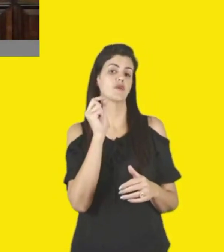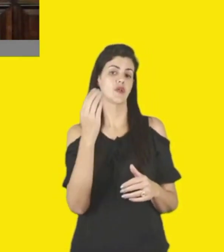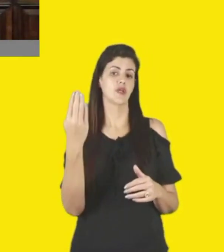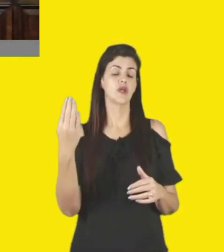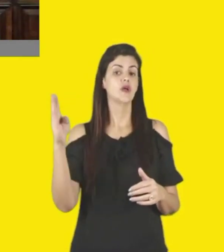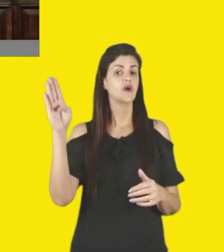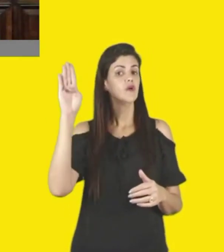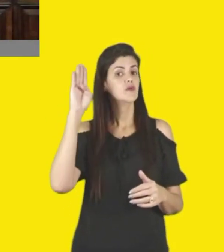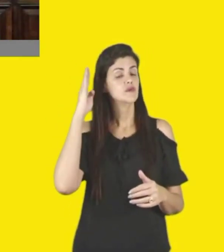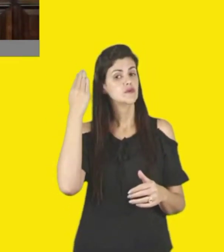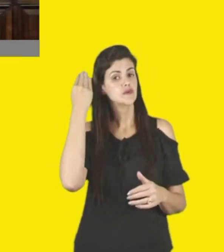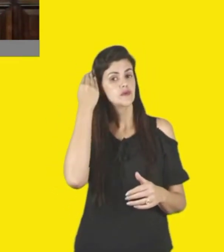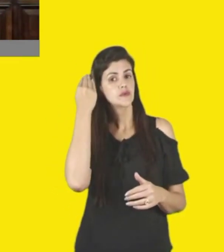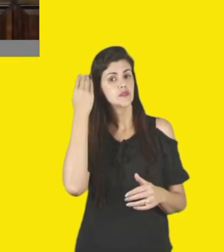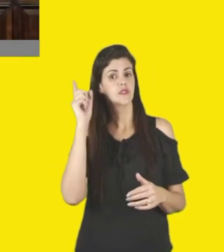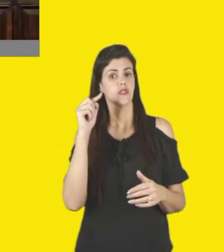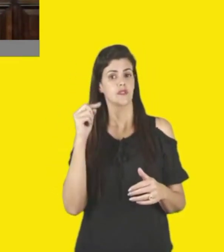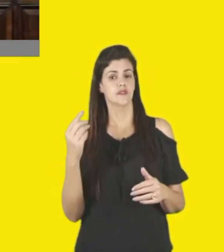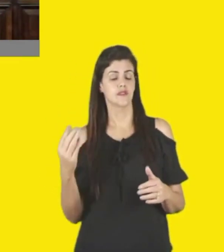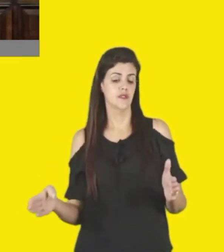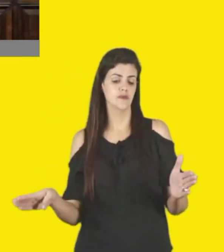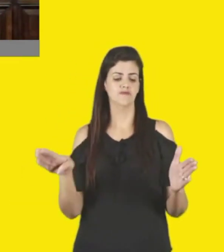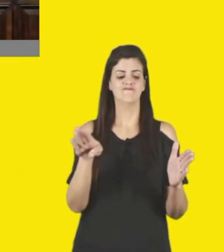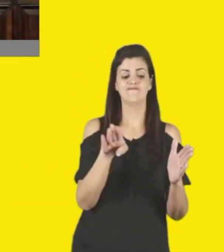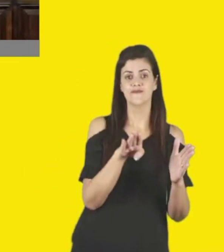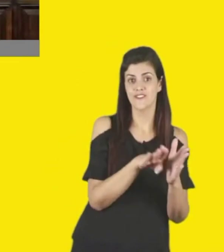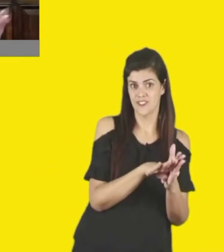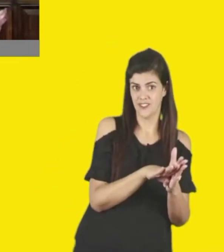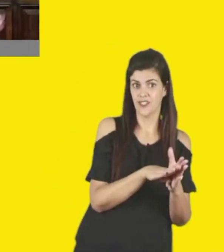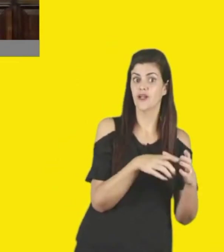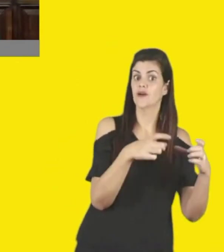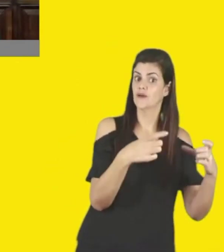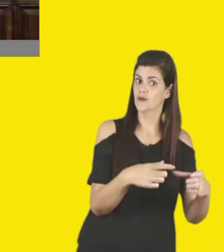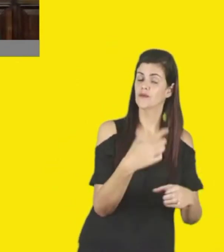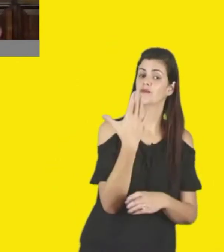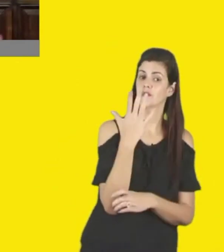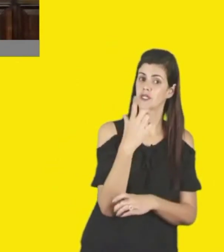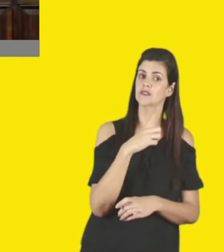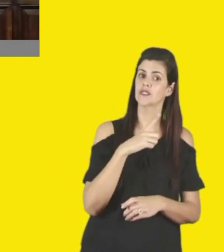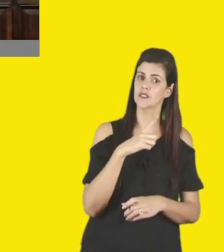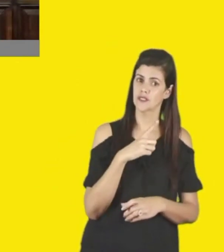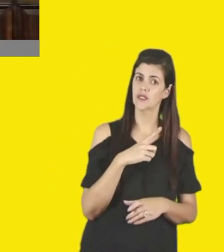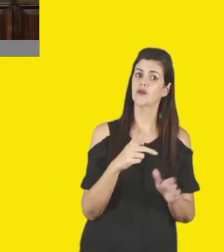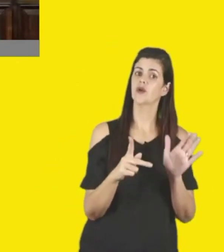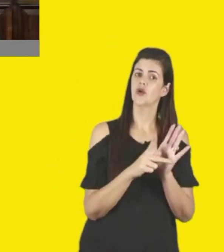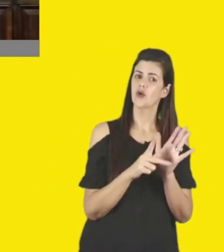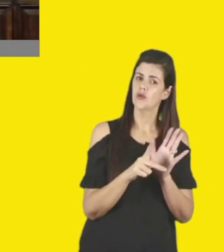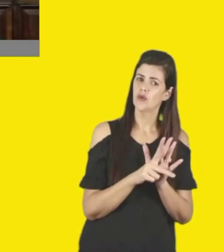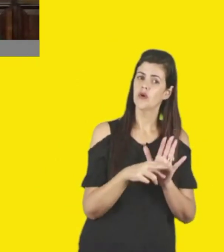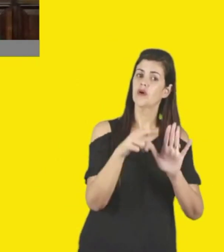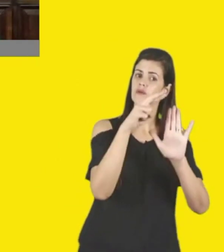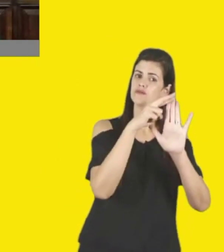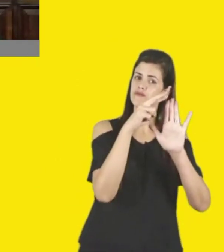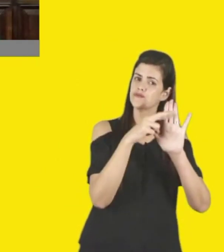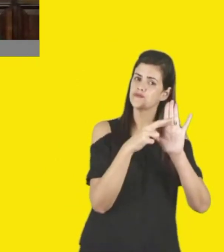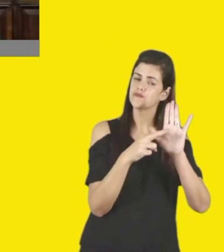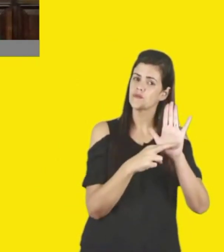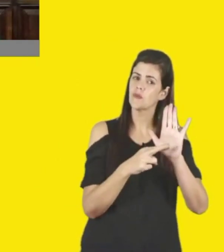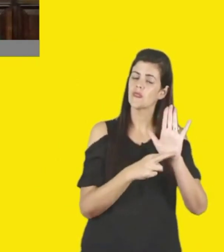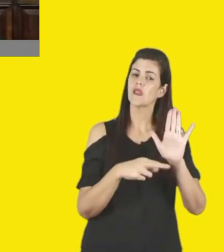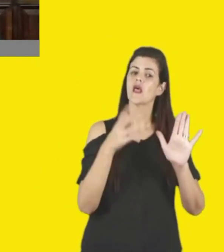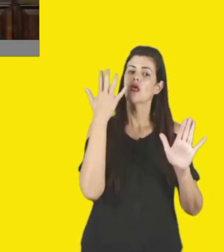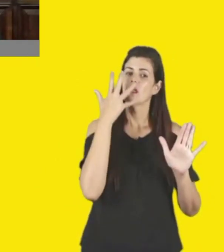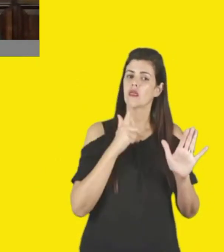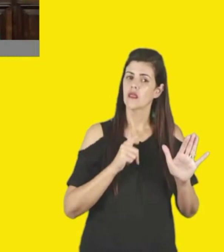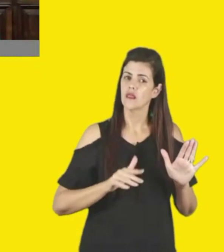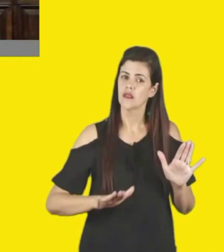democratização da cultura, é chegar numa praça, e ter uma programação, para criança, para idoso, para o tio, para a